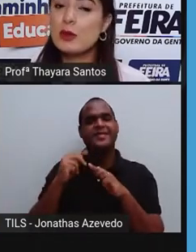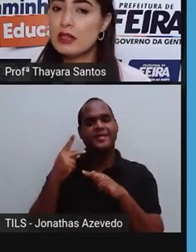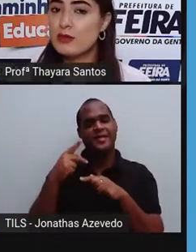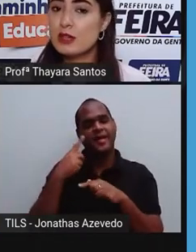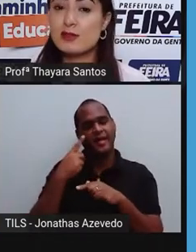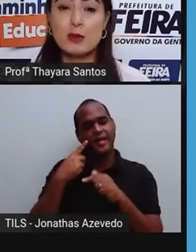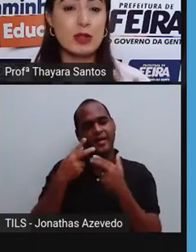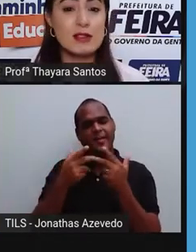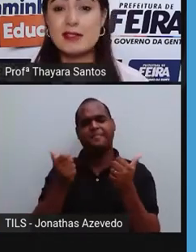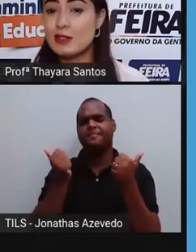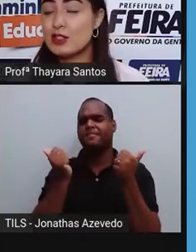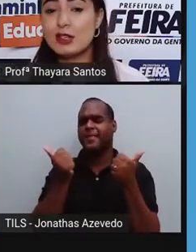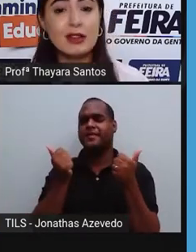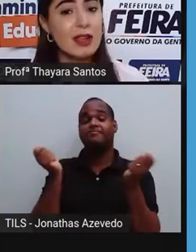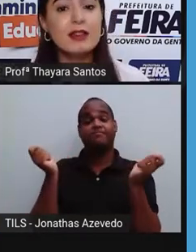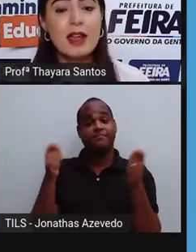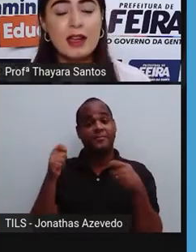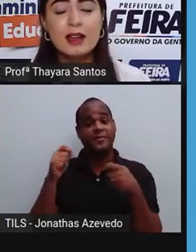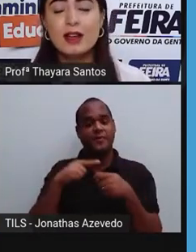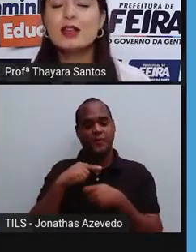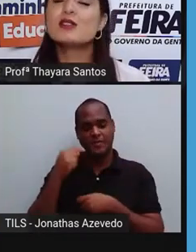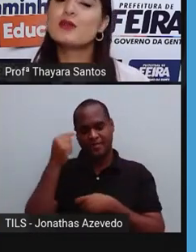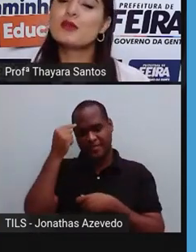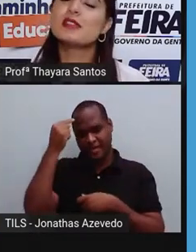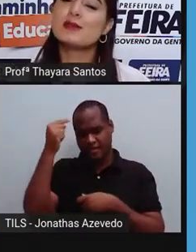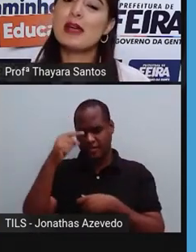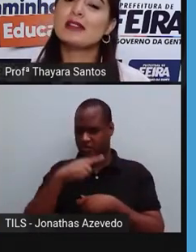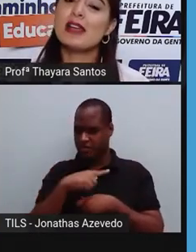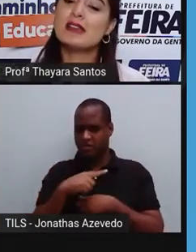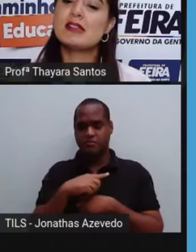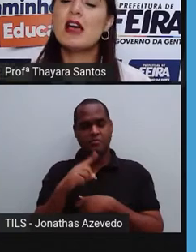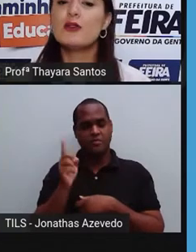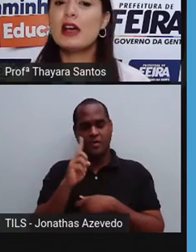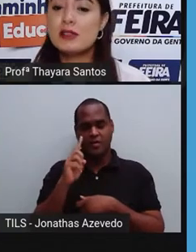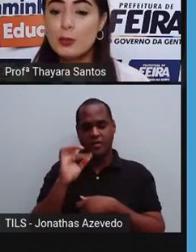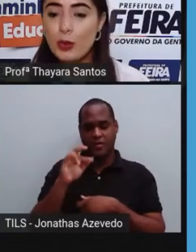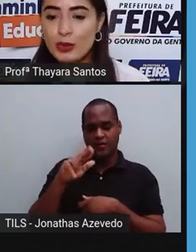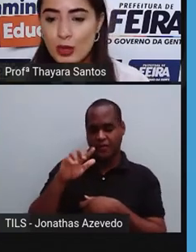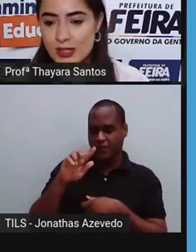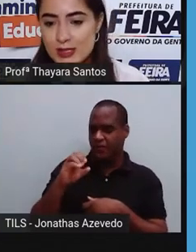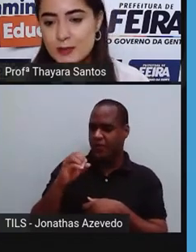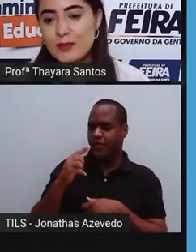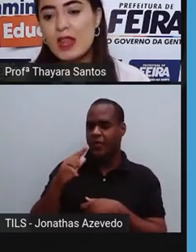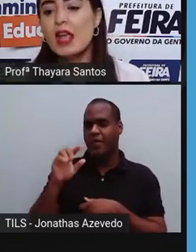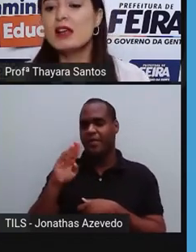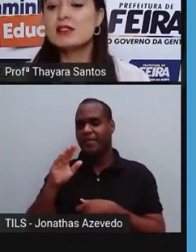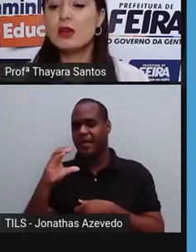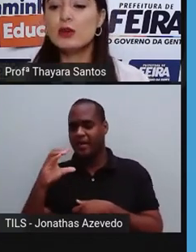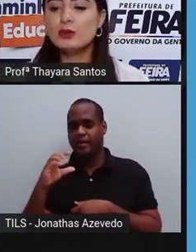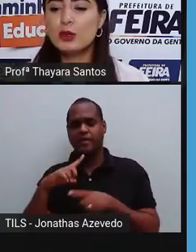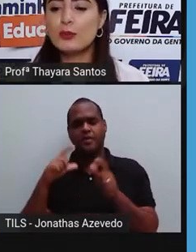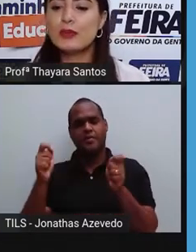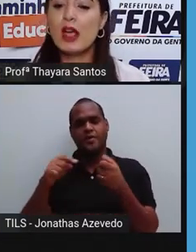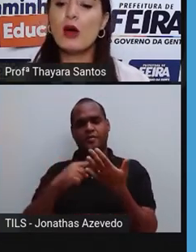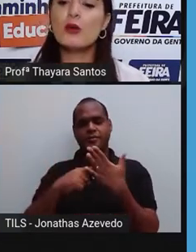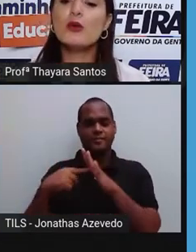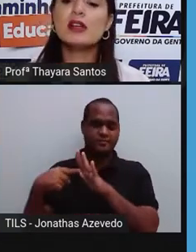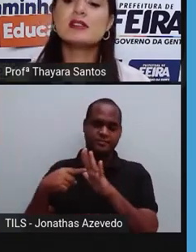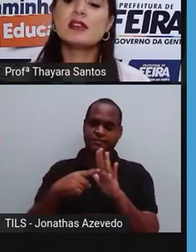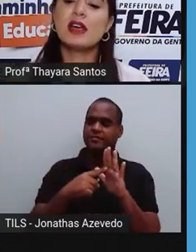é um dos benefícios que muitas vezes a gente nem tem ideia que os fungos e as bactérias fazem por nós. Segundo,